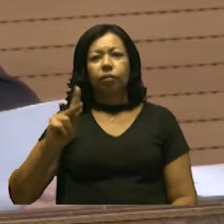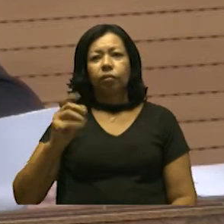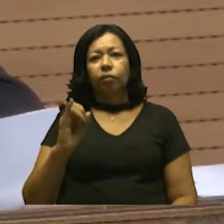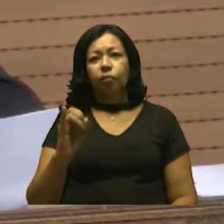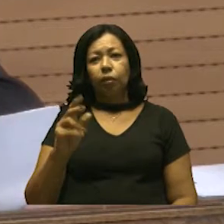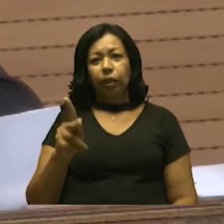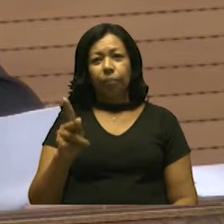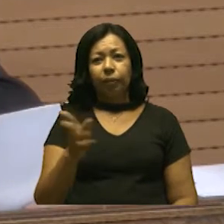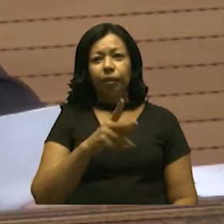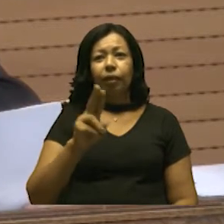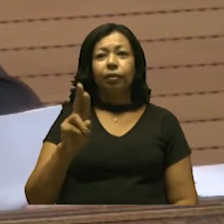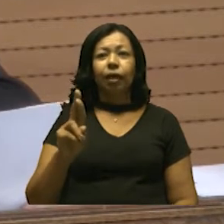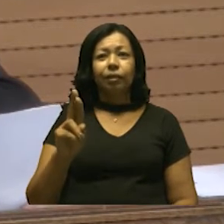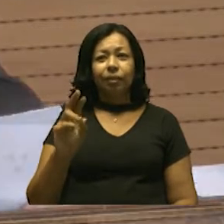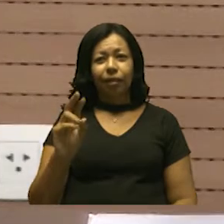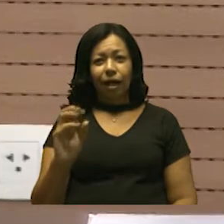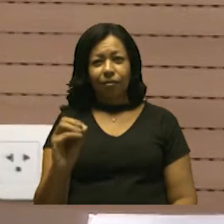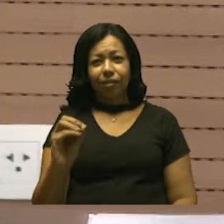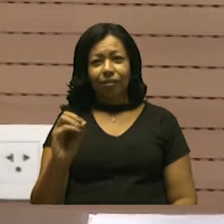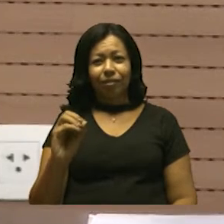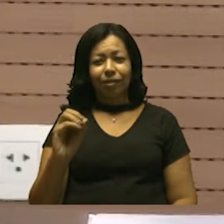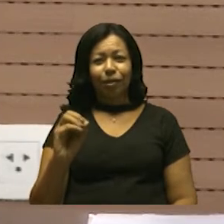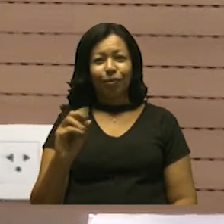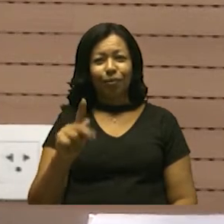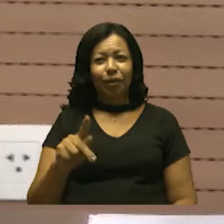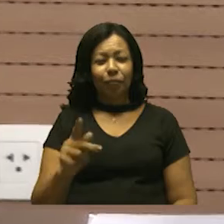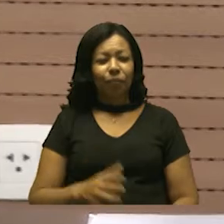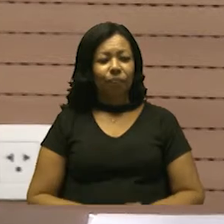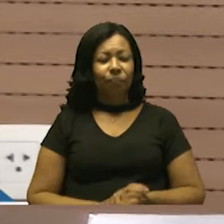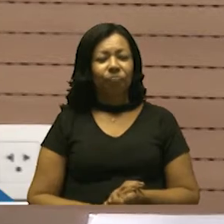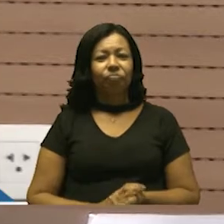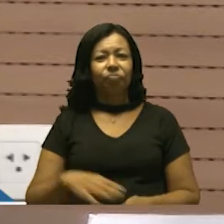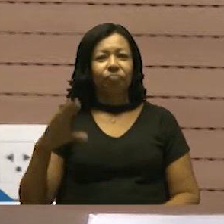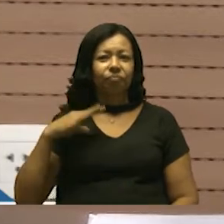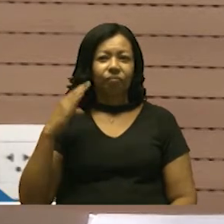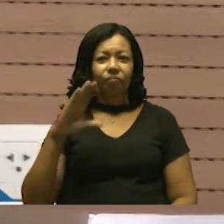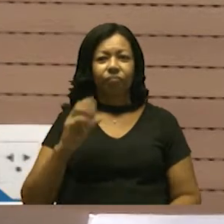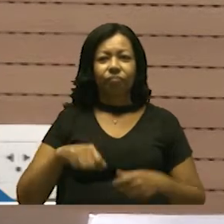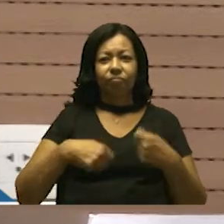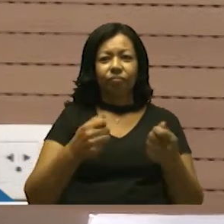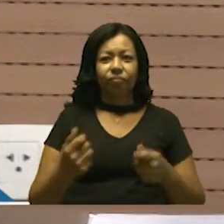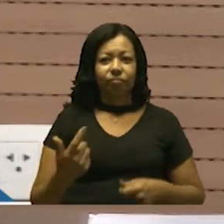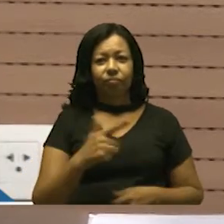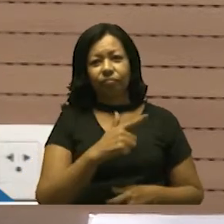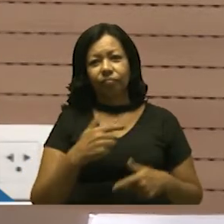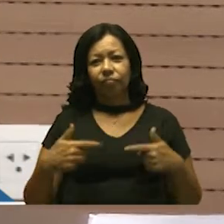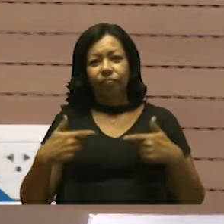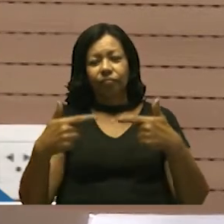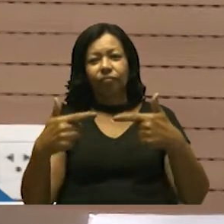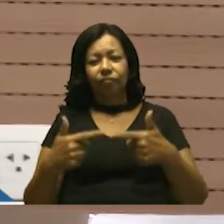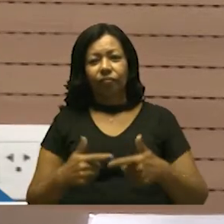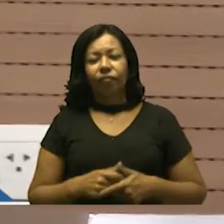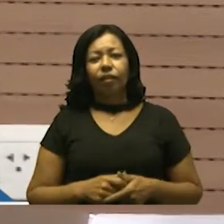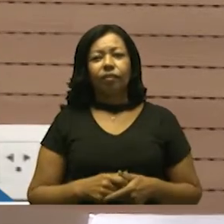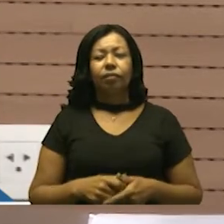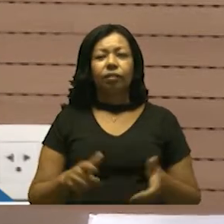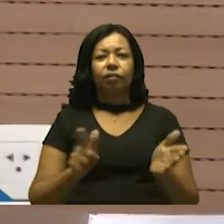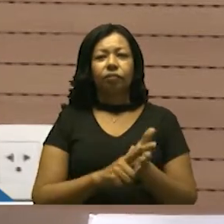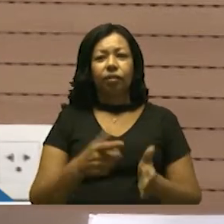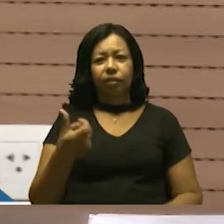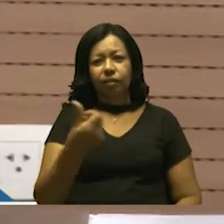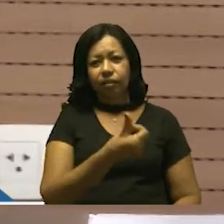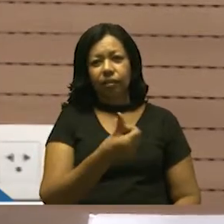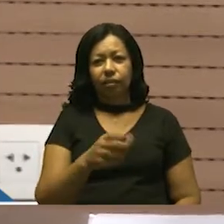e o Dia Municipal do Hip Hop no município de Cubatão e da outras providências. As folhas 6